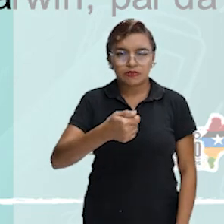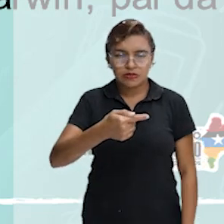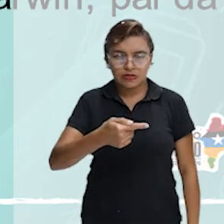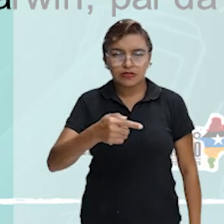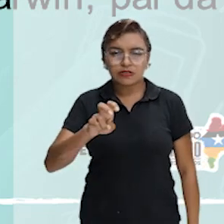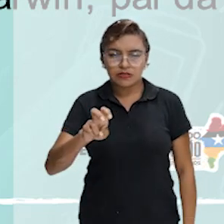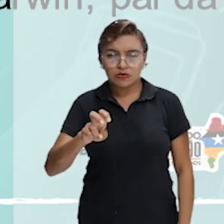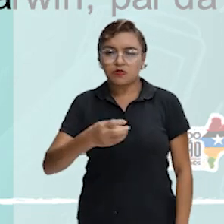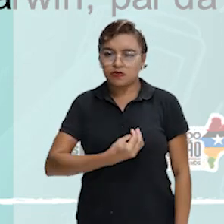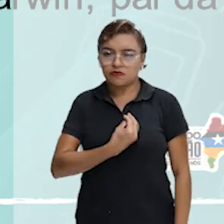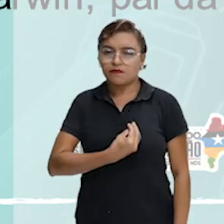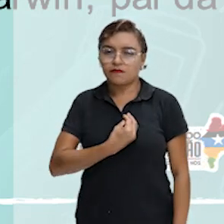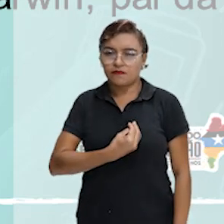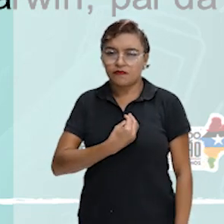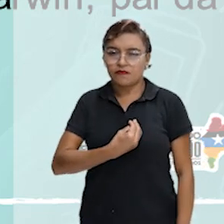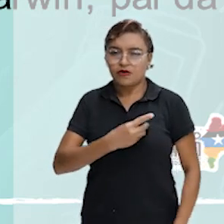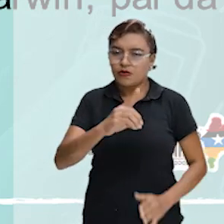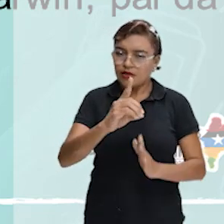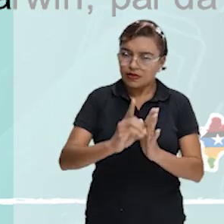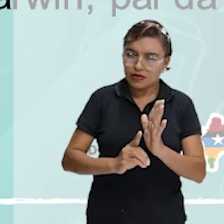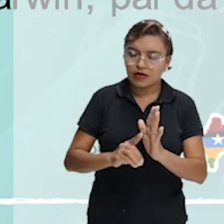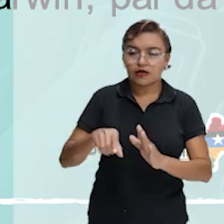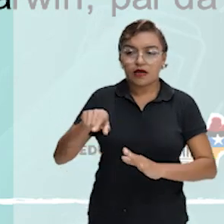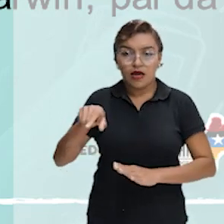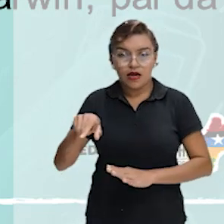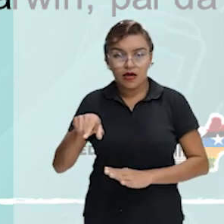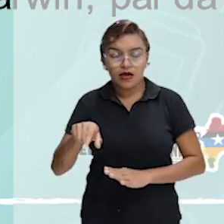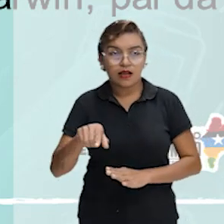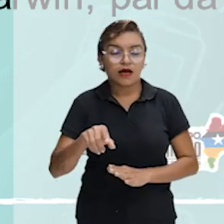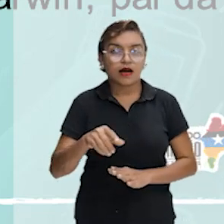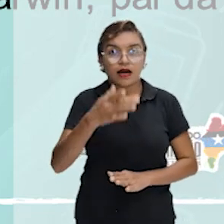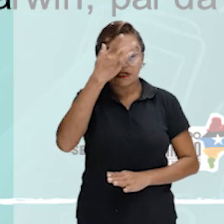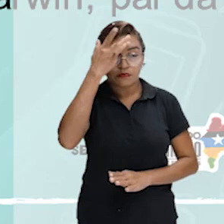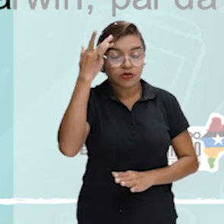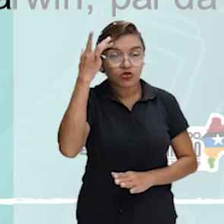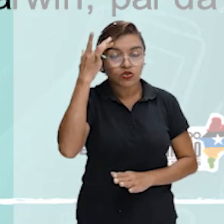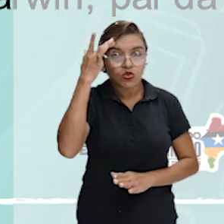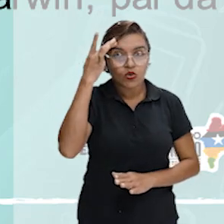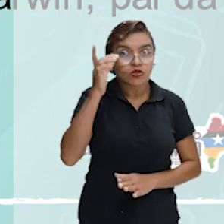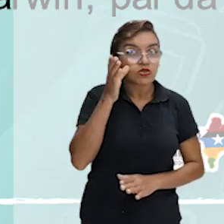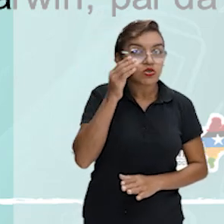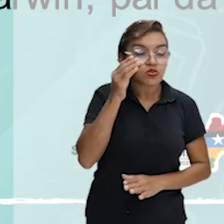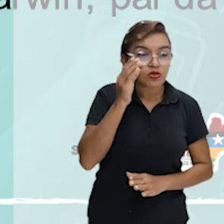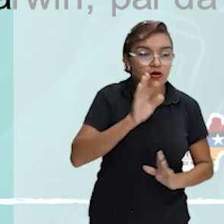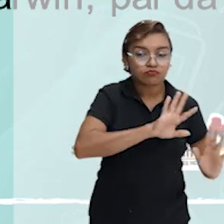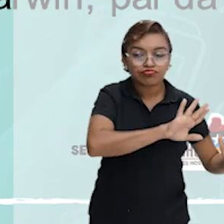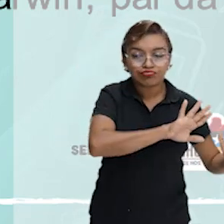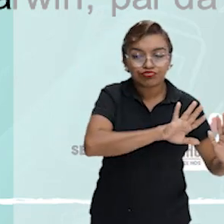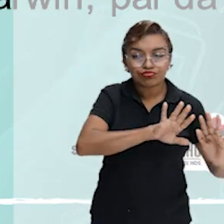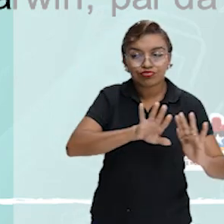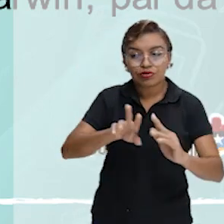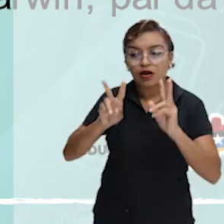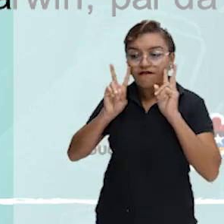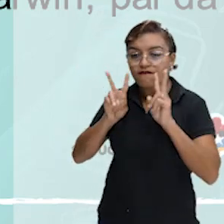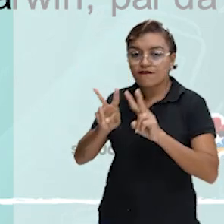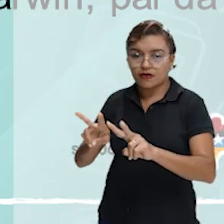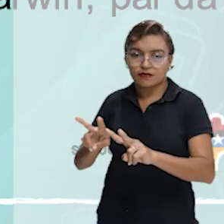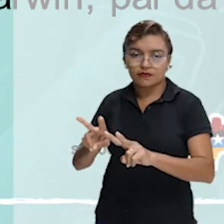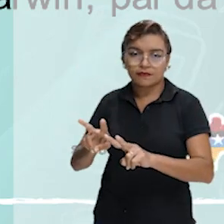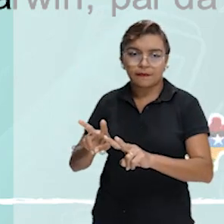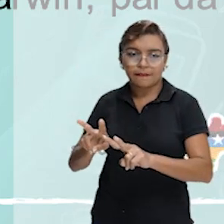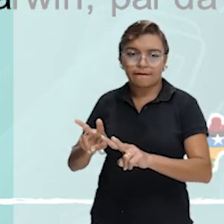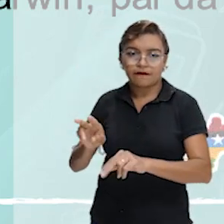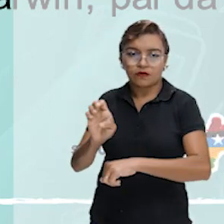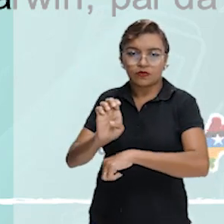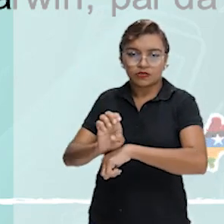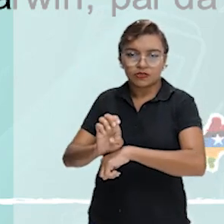Há décadas que o réptil atraía dezenas de milhares de visitantes ao Australia Zoo, no estado